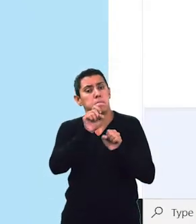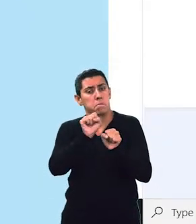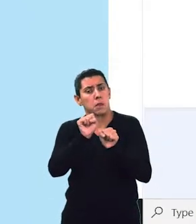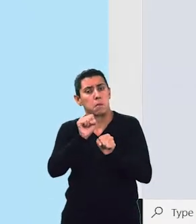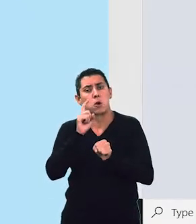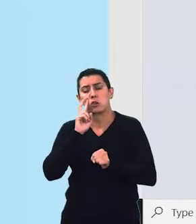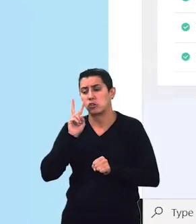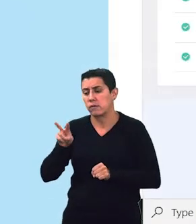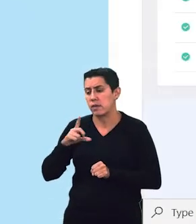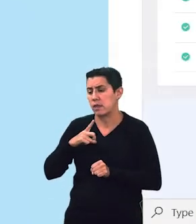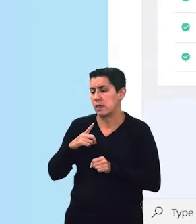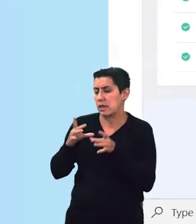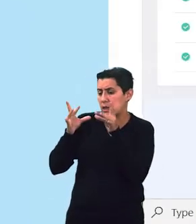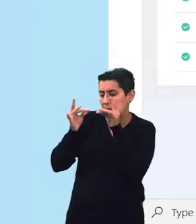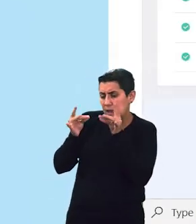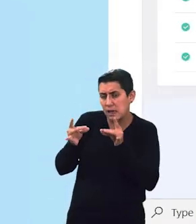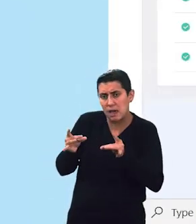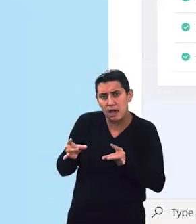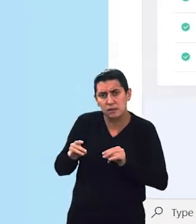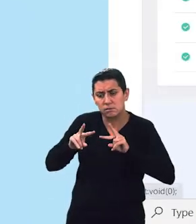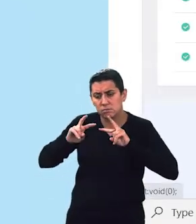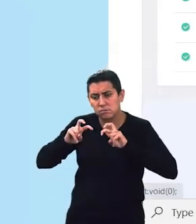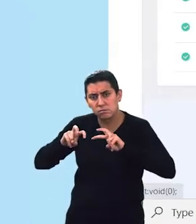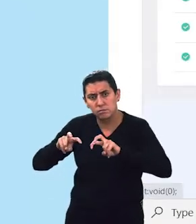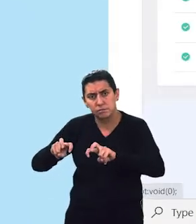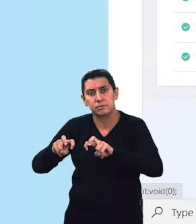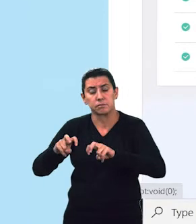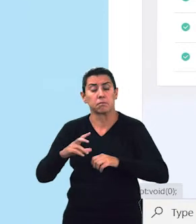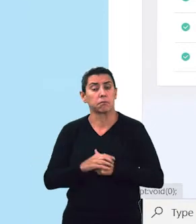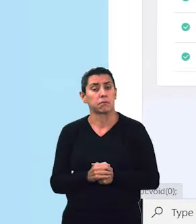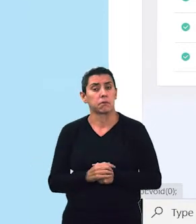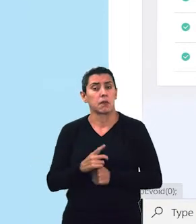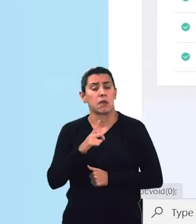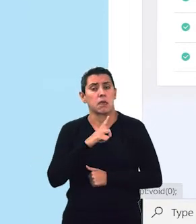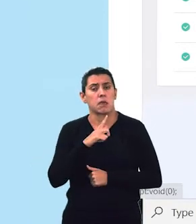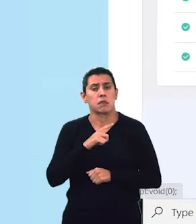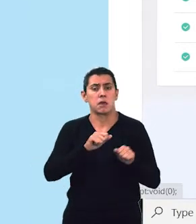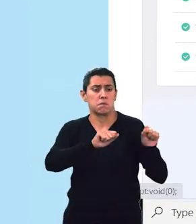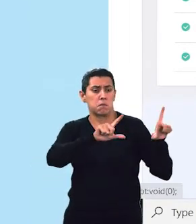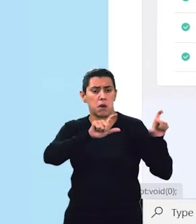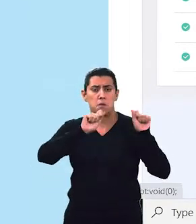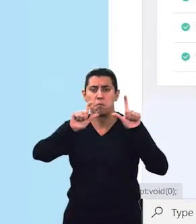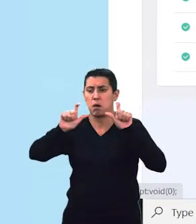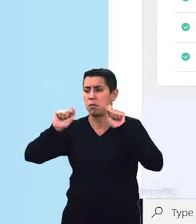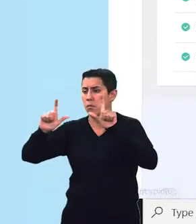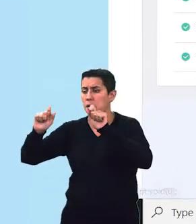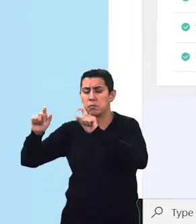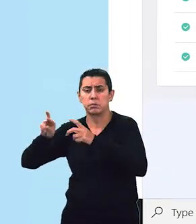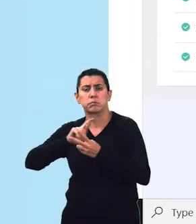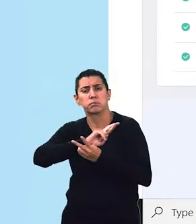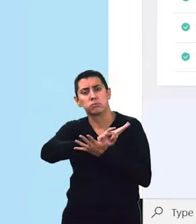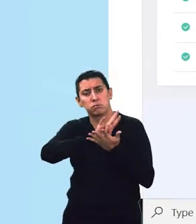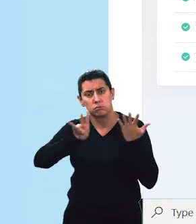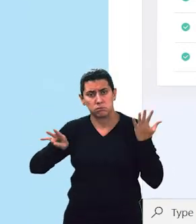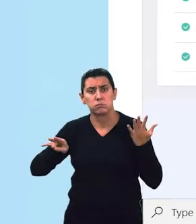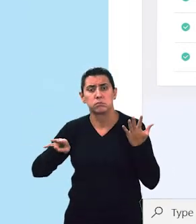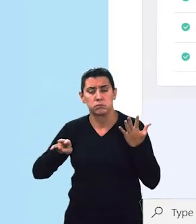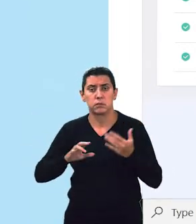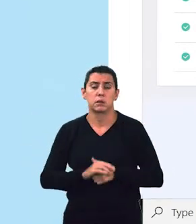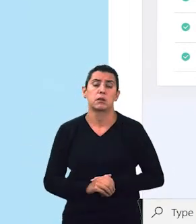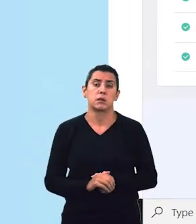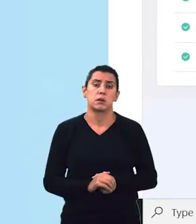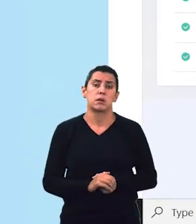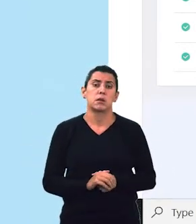do modelo aqui. Ok? Tem uma série de painéis aqui de configurações, enfim,